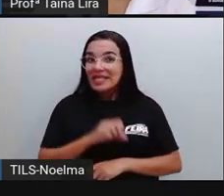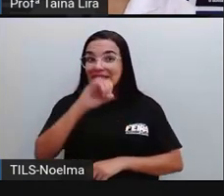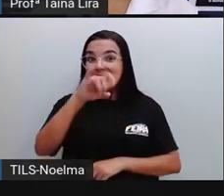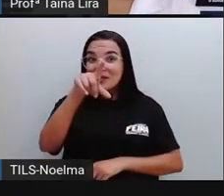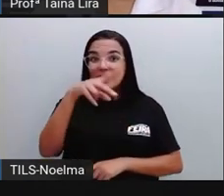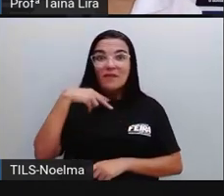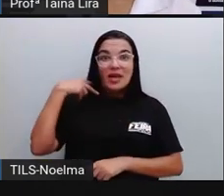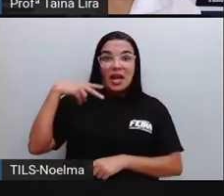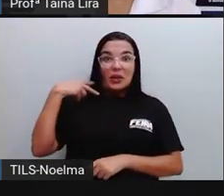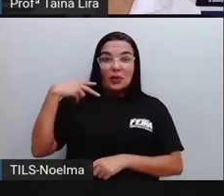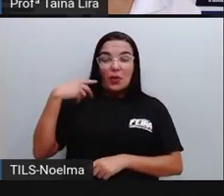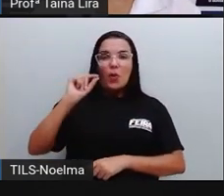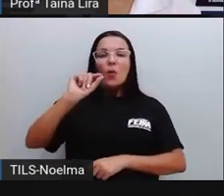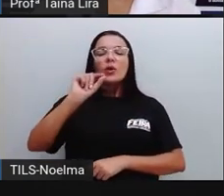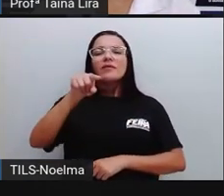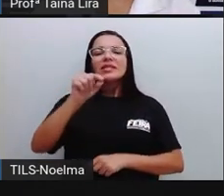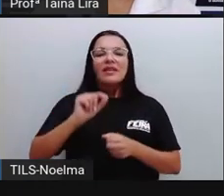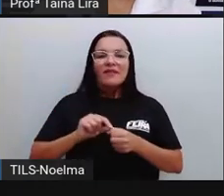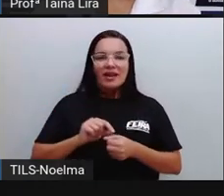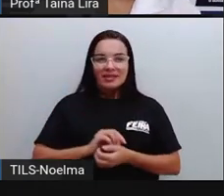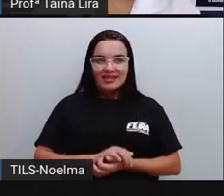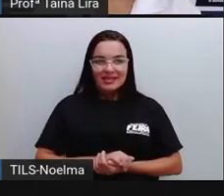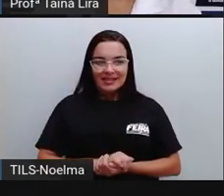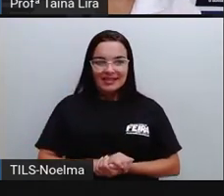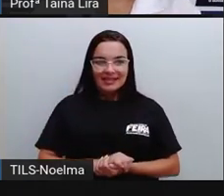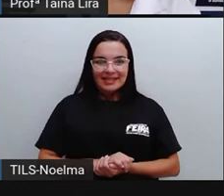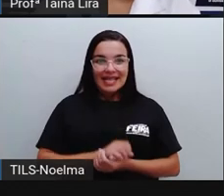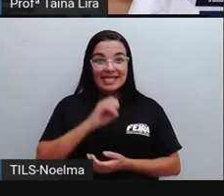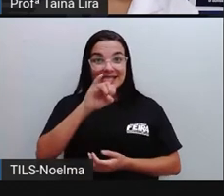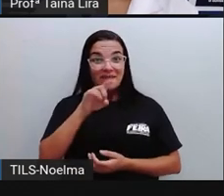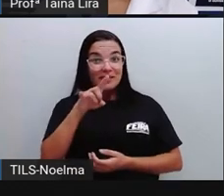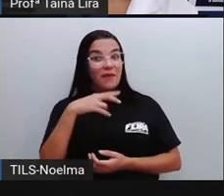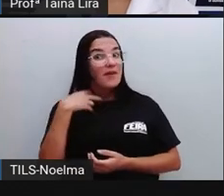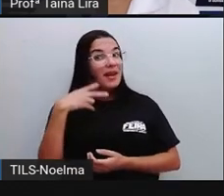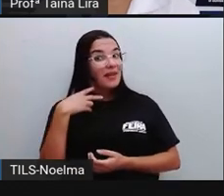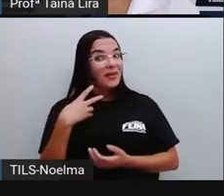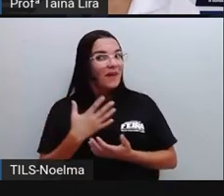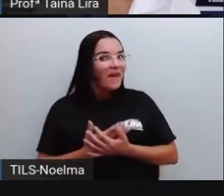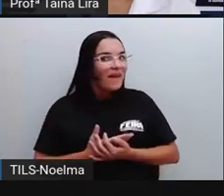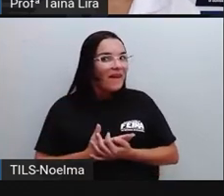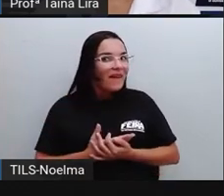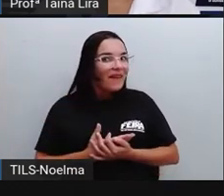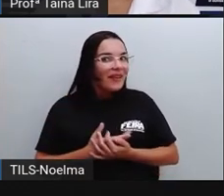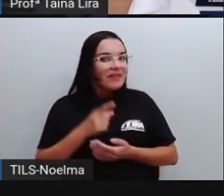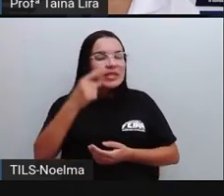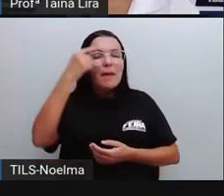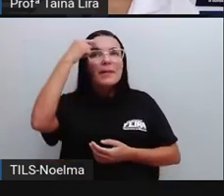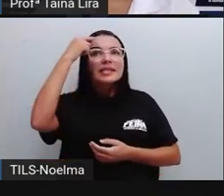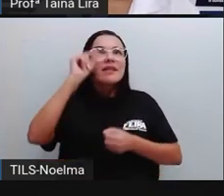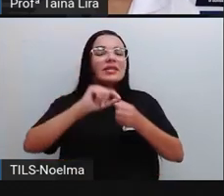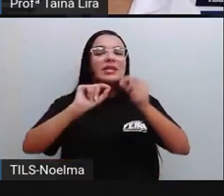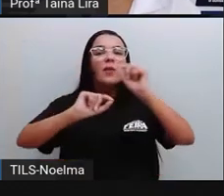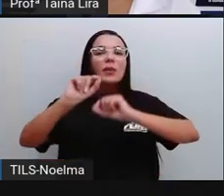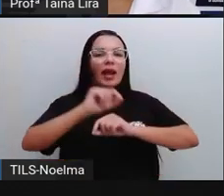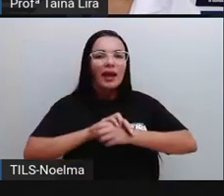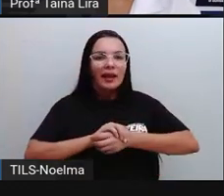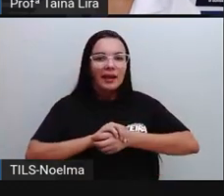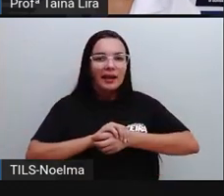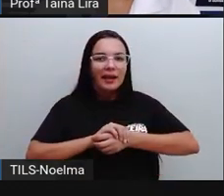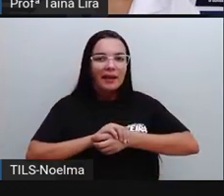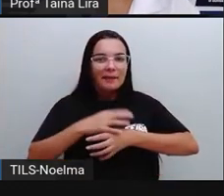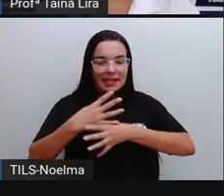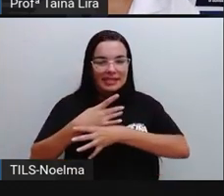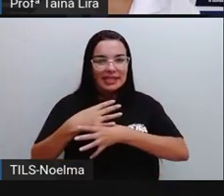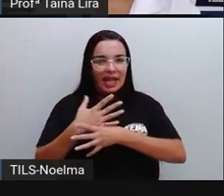vocês me dizem? O é que vocês pensariam aí? Se você fosse vereador, o é que você pensaria em fazer? Pela